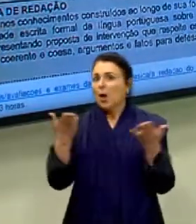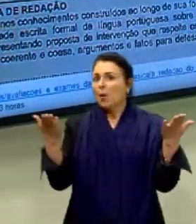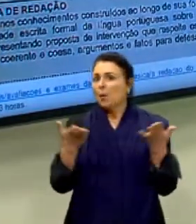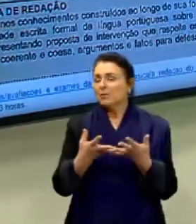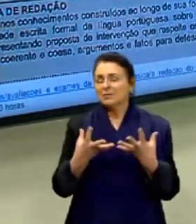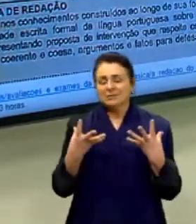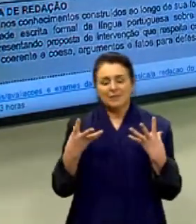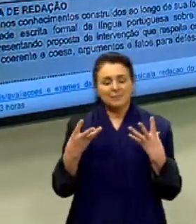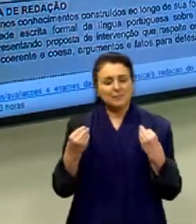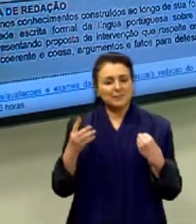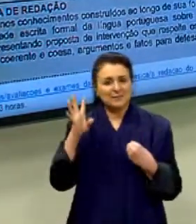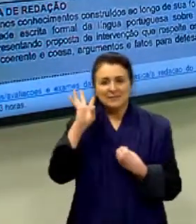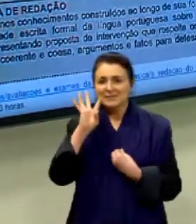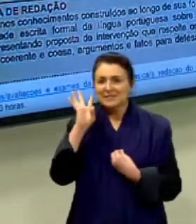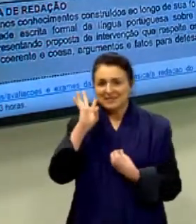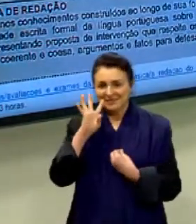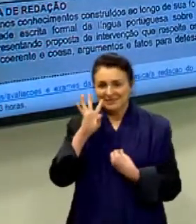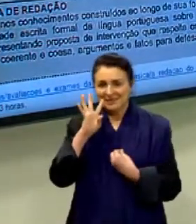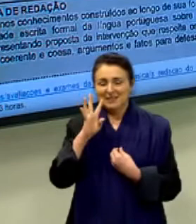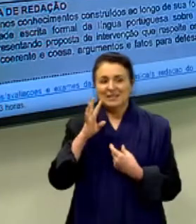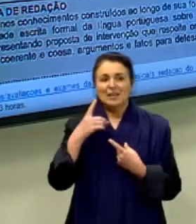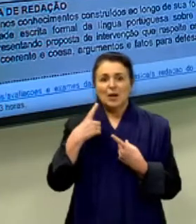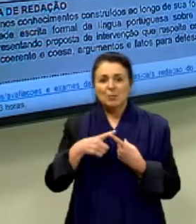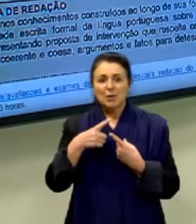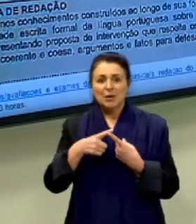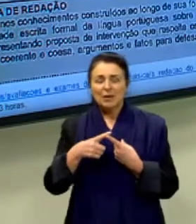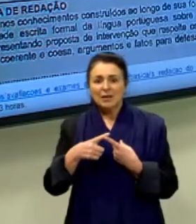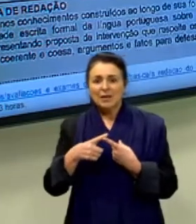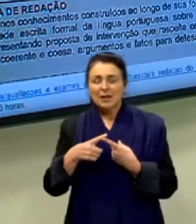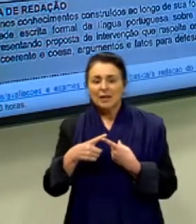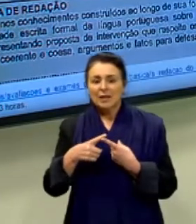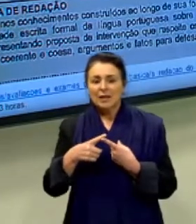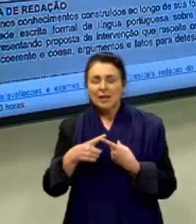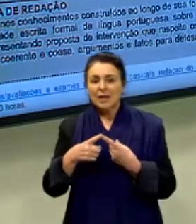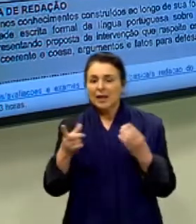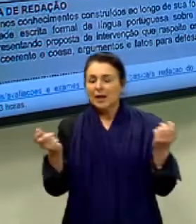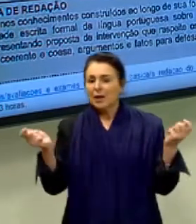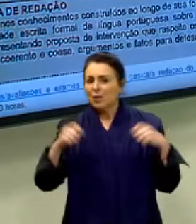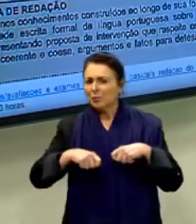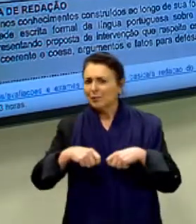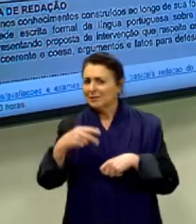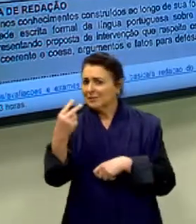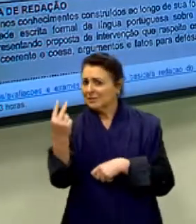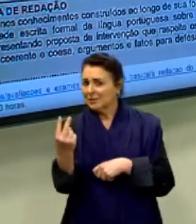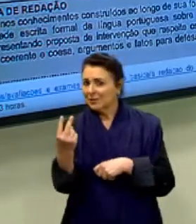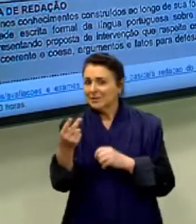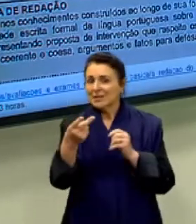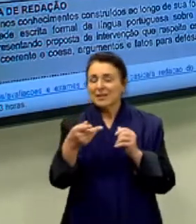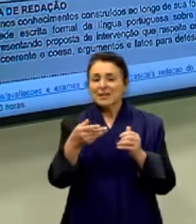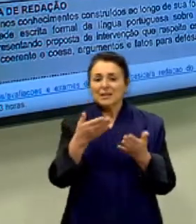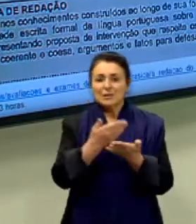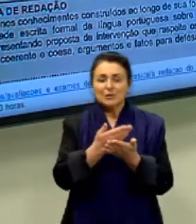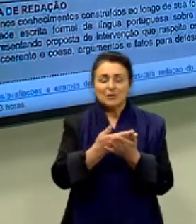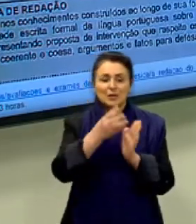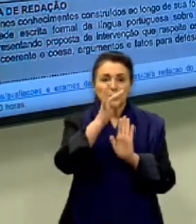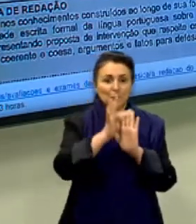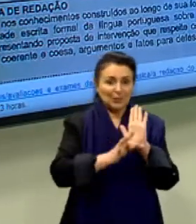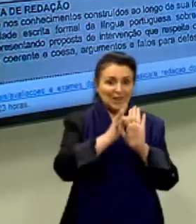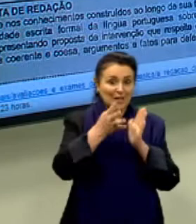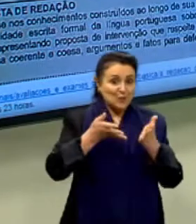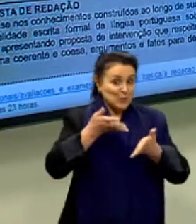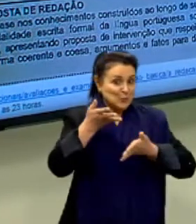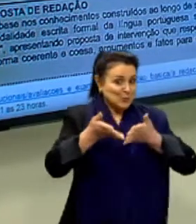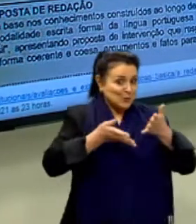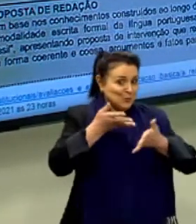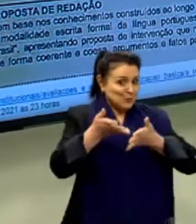muito bacana, gente. A gente está vendo aqui a competência 2 e estudando o texto motivador e as estruturas